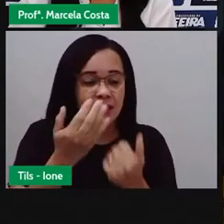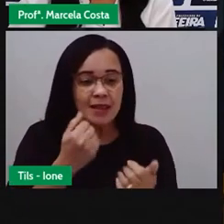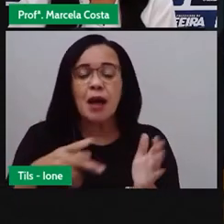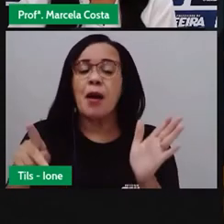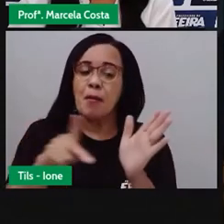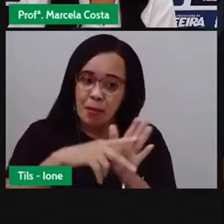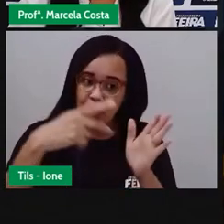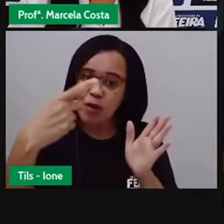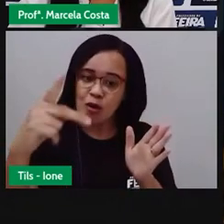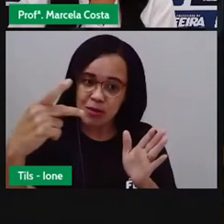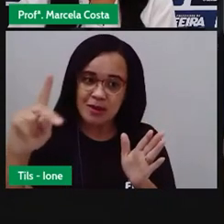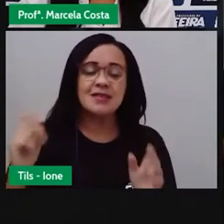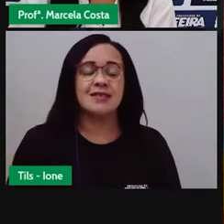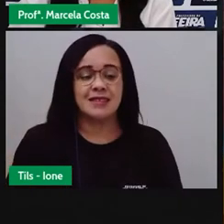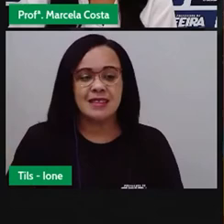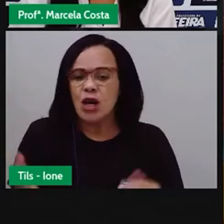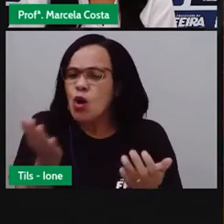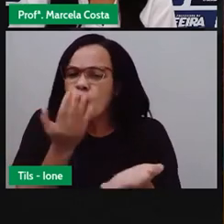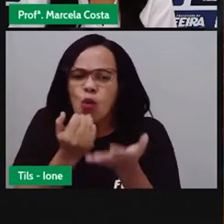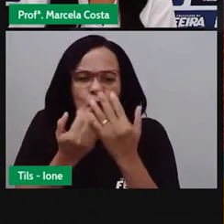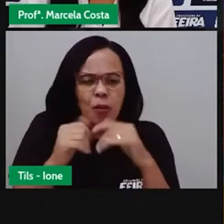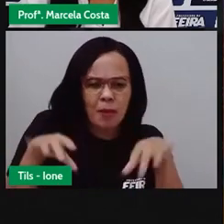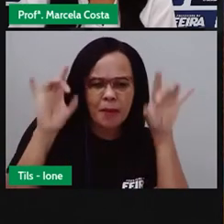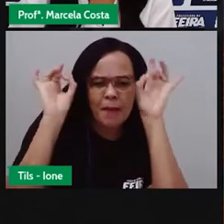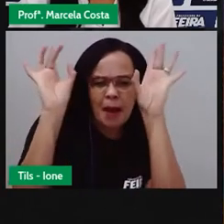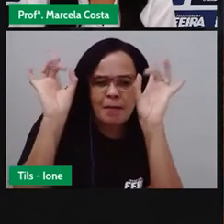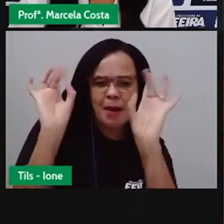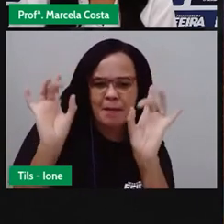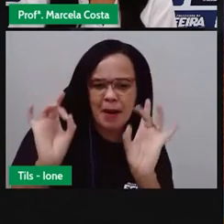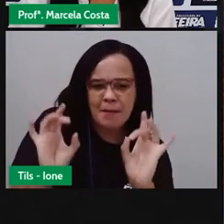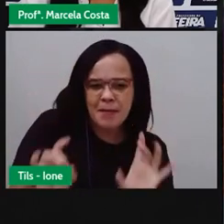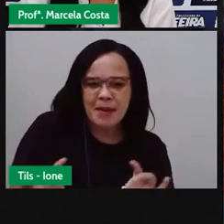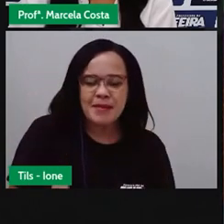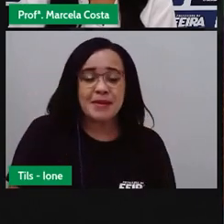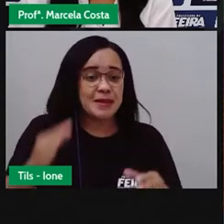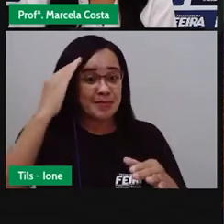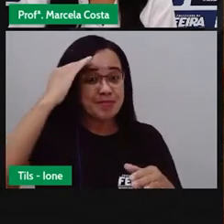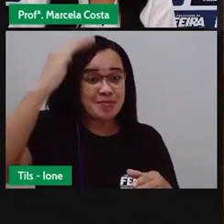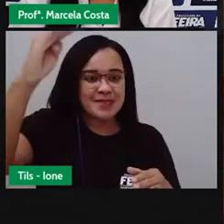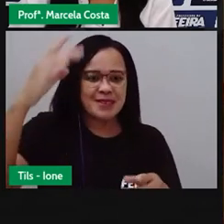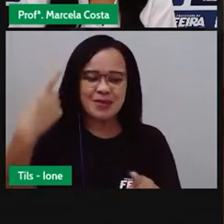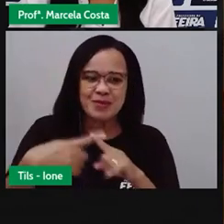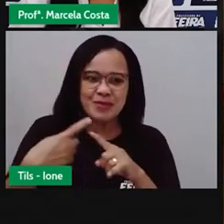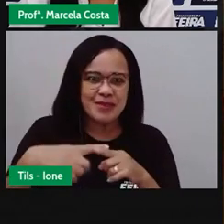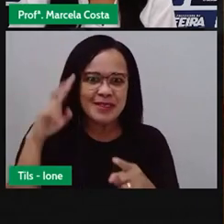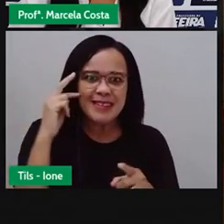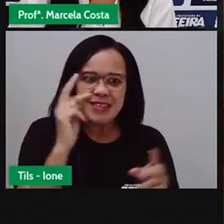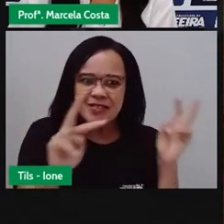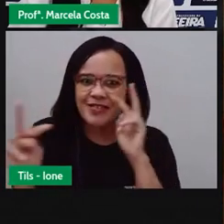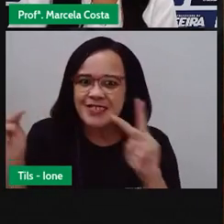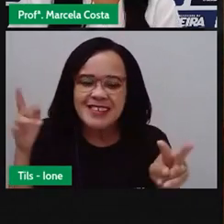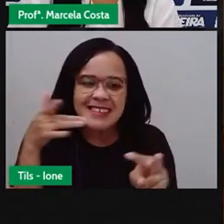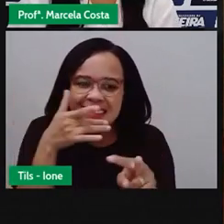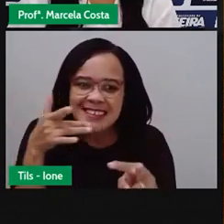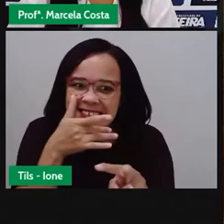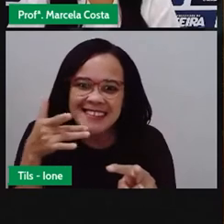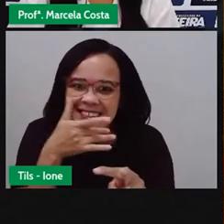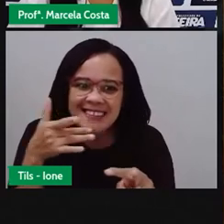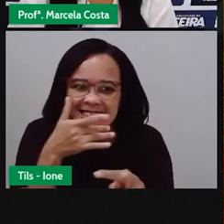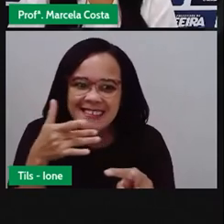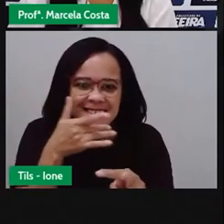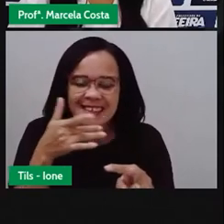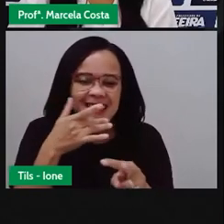típicas, elas são uma atração à parte. São capazes de deixar qualquer um com água na boca. E viva a